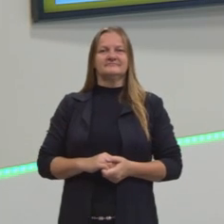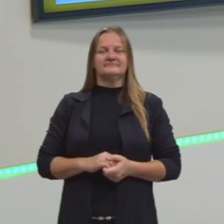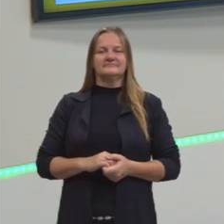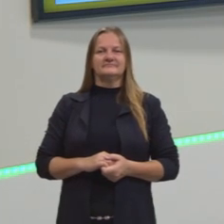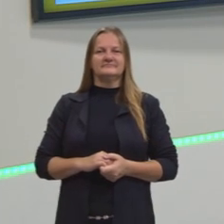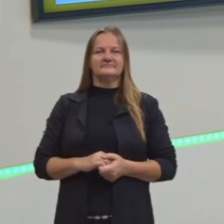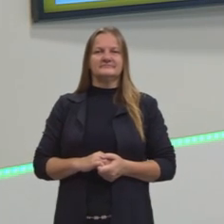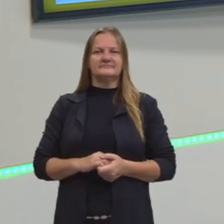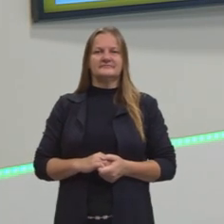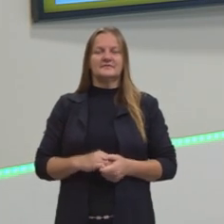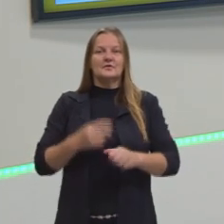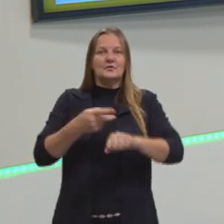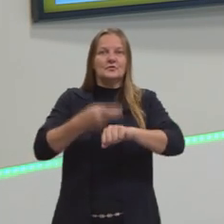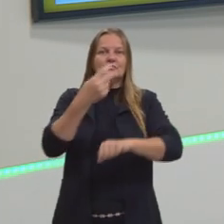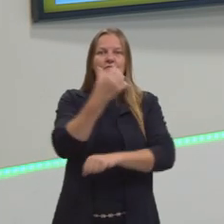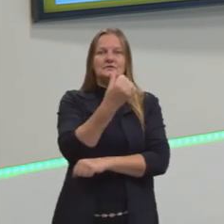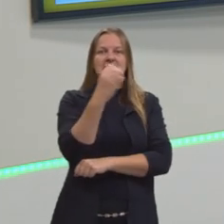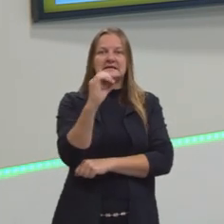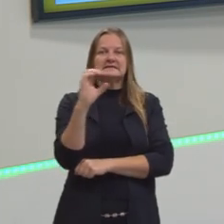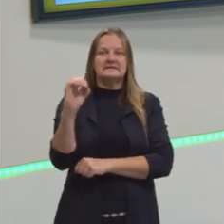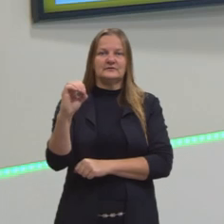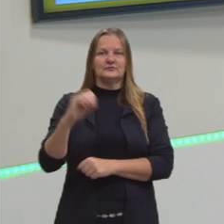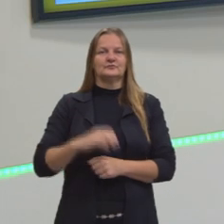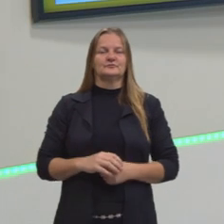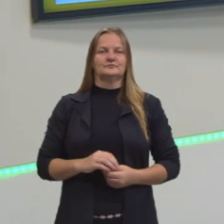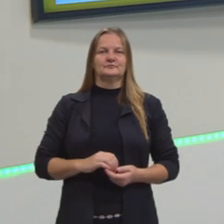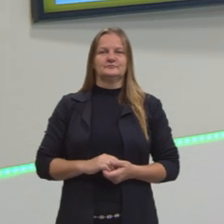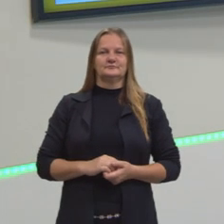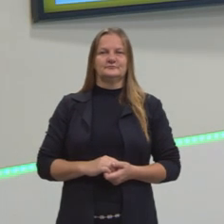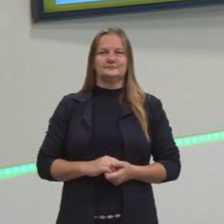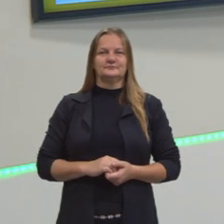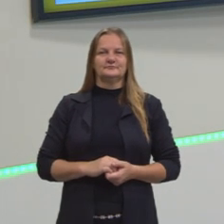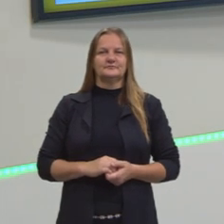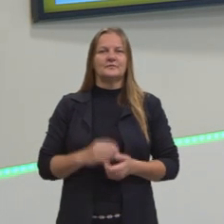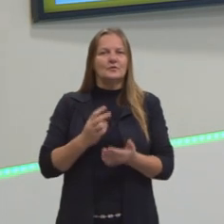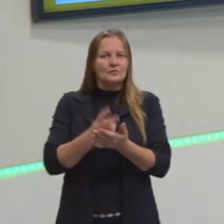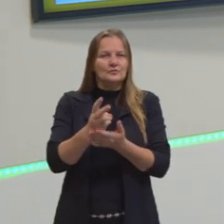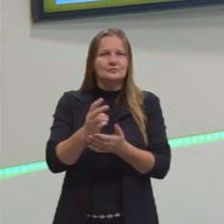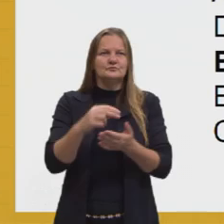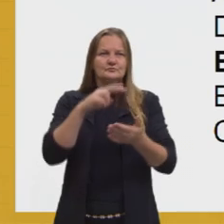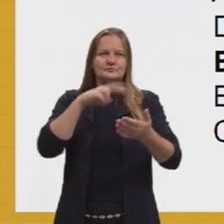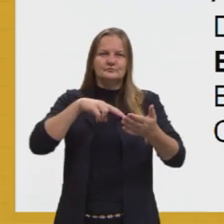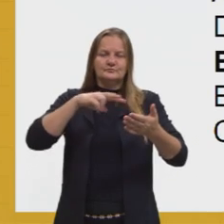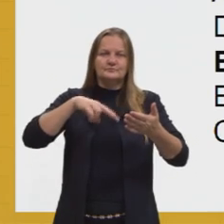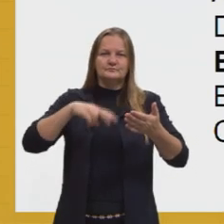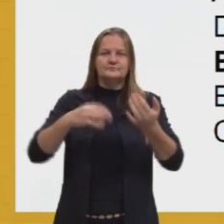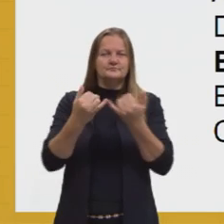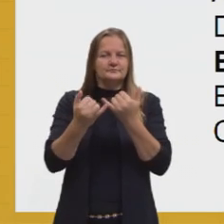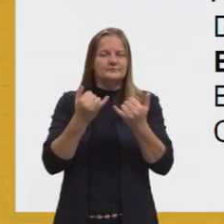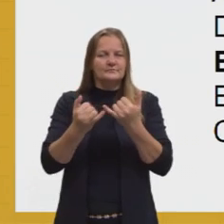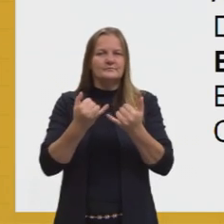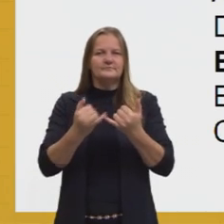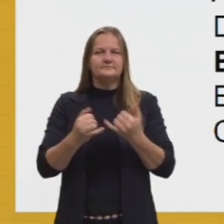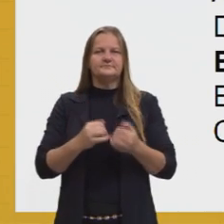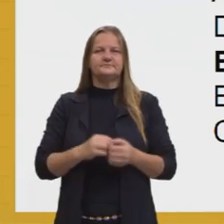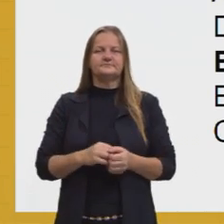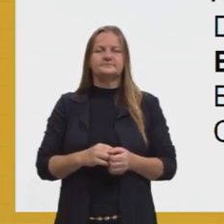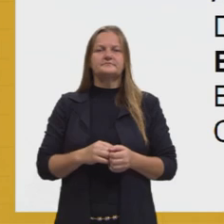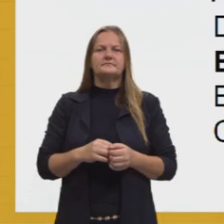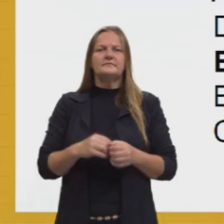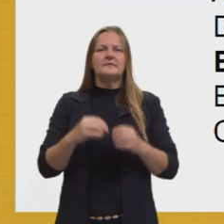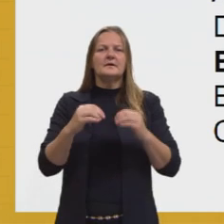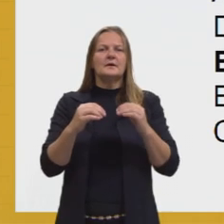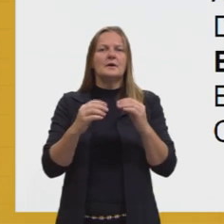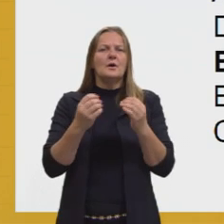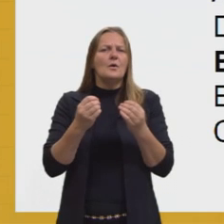T, V e E, ele ganha R 600,00. Então, aqui, continuando, lendo o exercício, a probabilidade